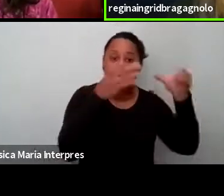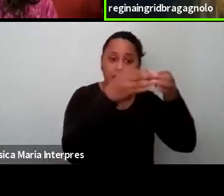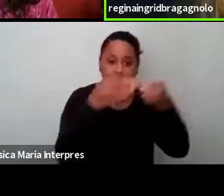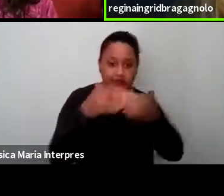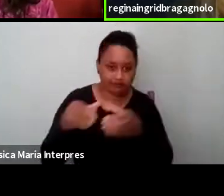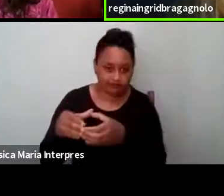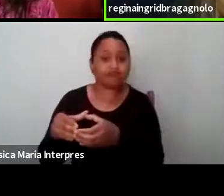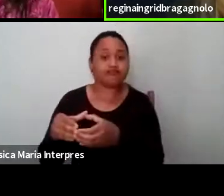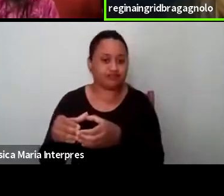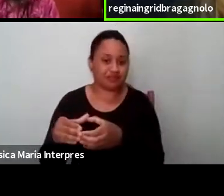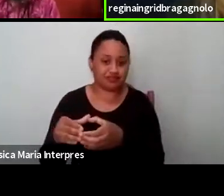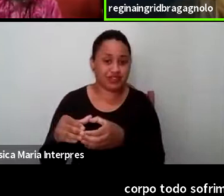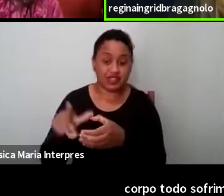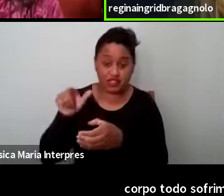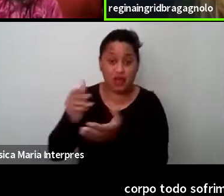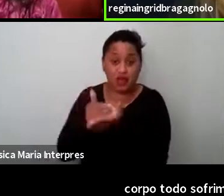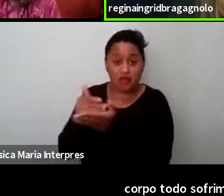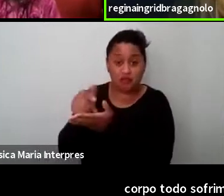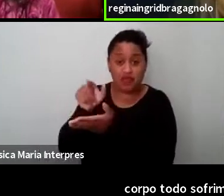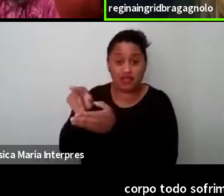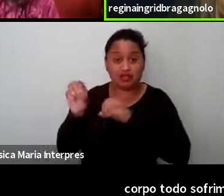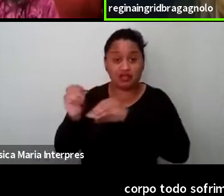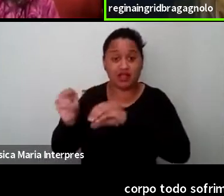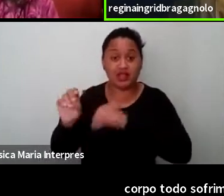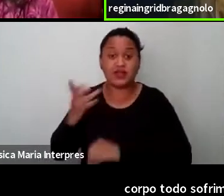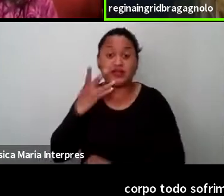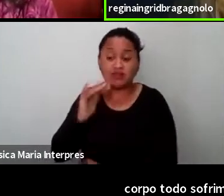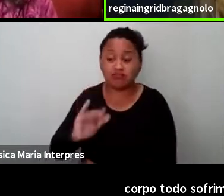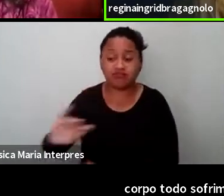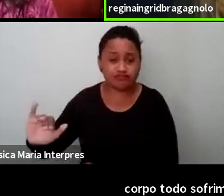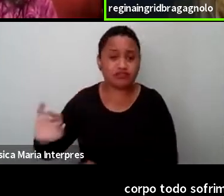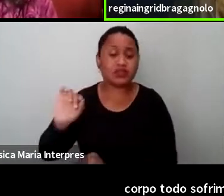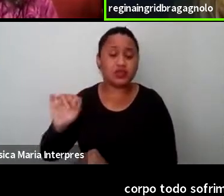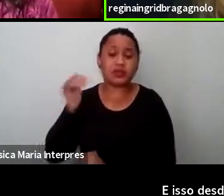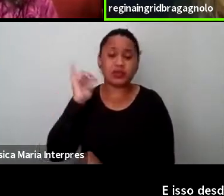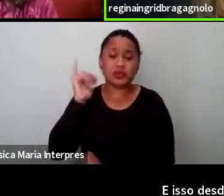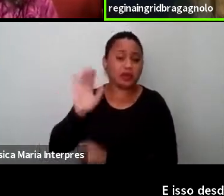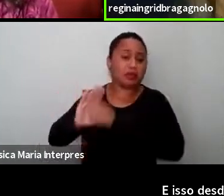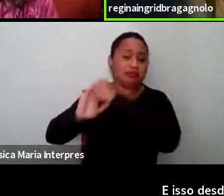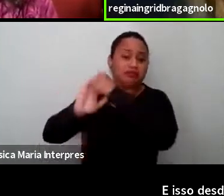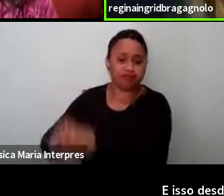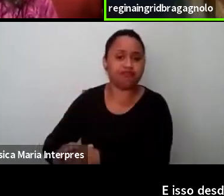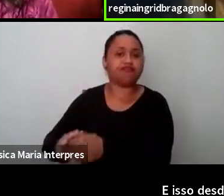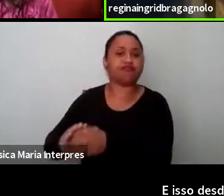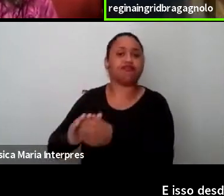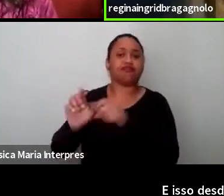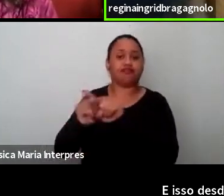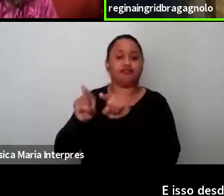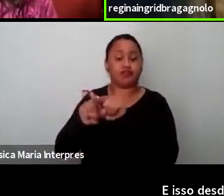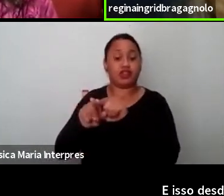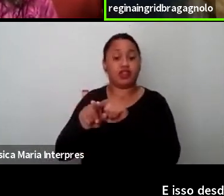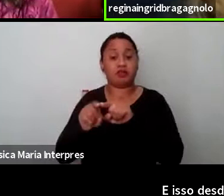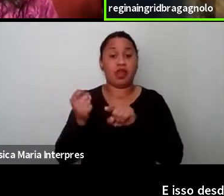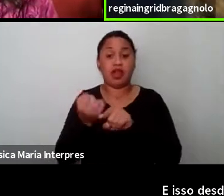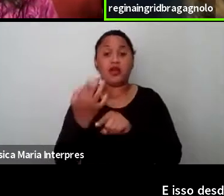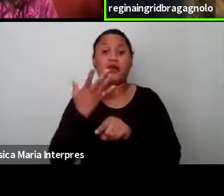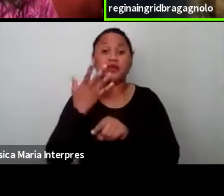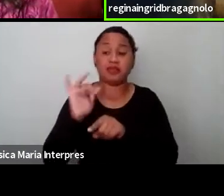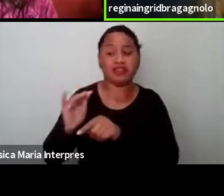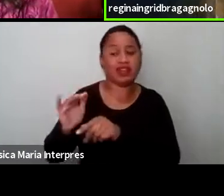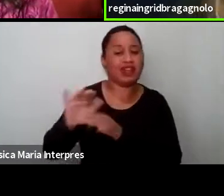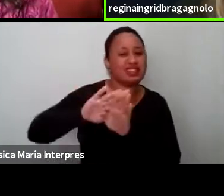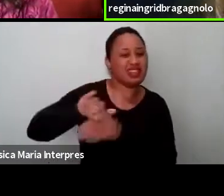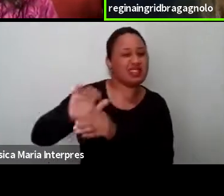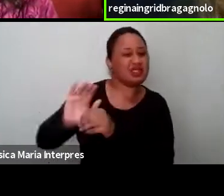desde a educação infantil, silenciar as narrativas, dar invisibilidade a algumas crianças em detrimento de outras